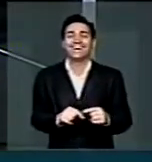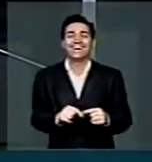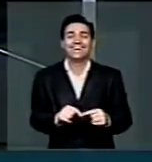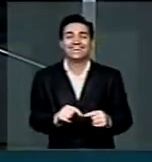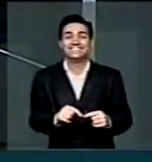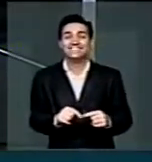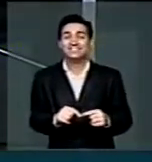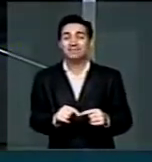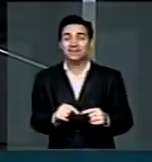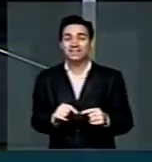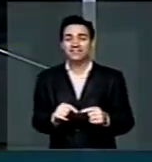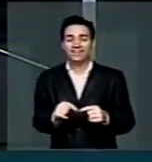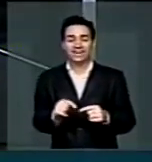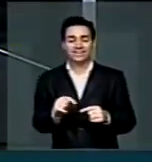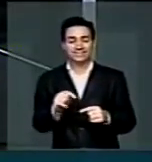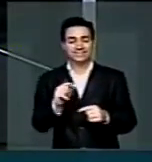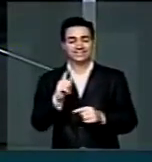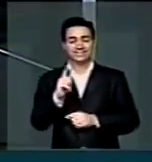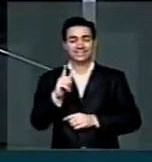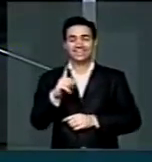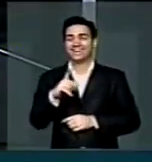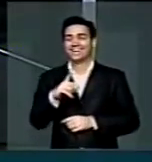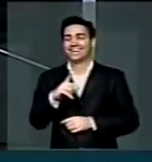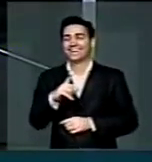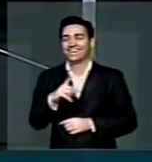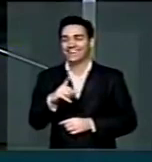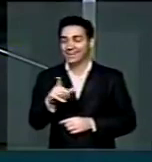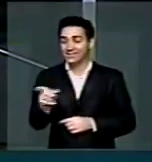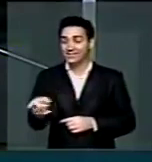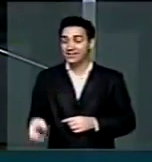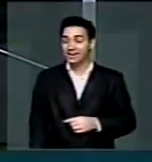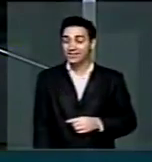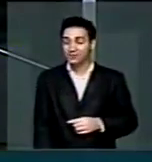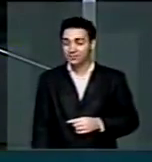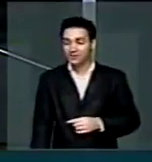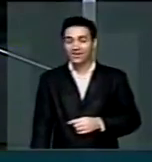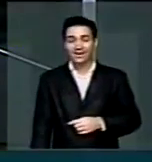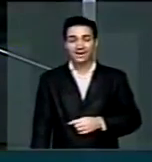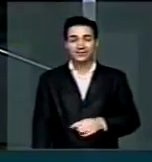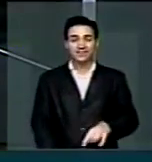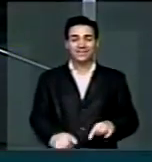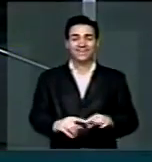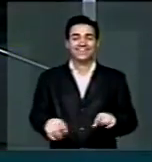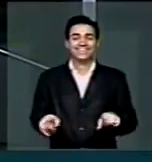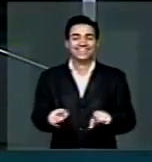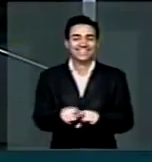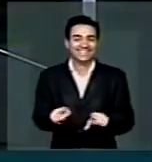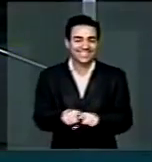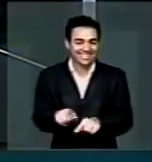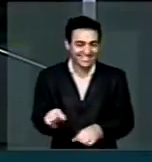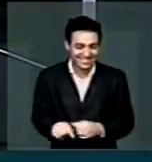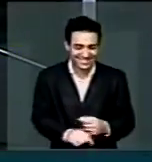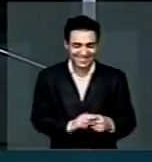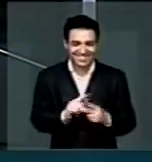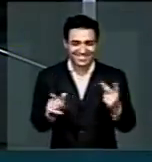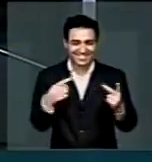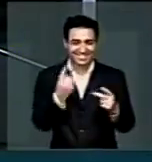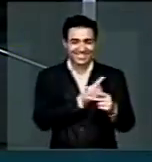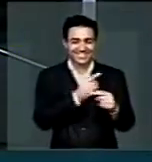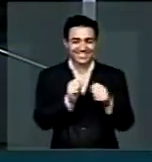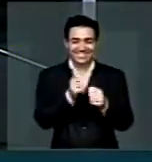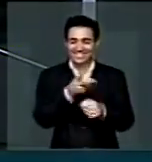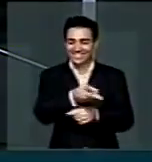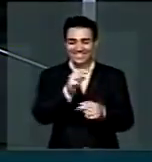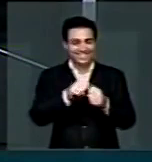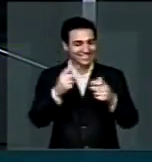a gente quer aqui fazer um registro e agradecer esses apoios, inclusive prometendo continuar fazendo o que a gente sempre fez